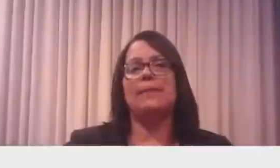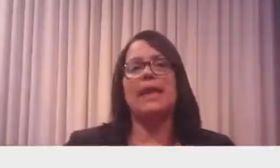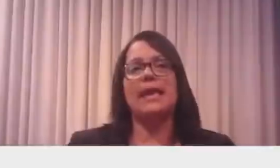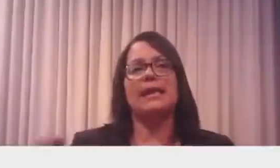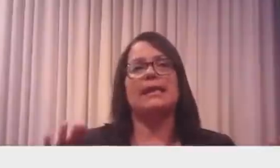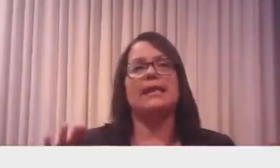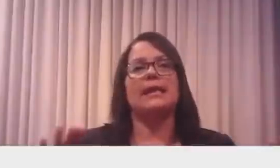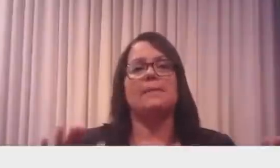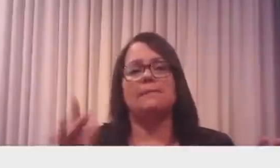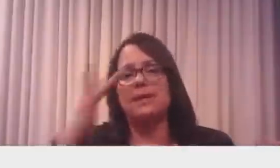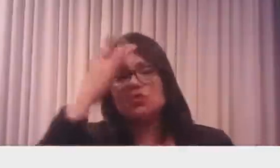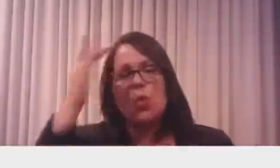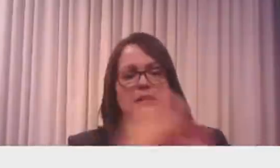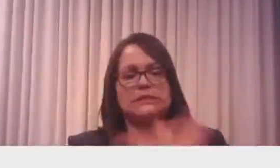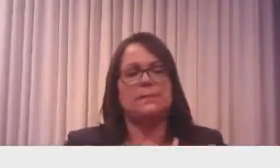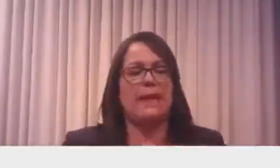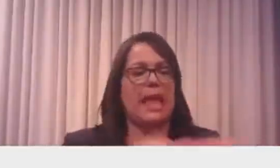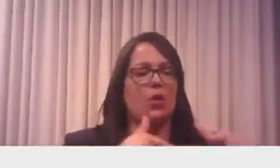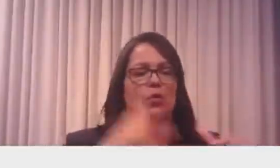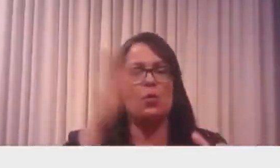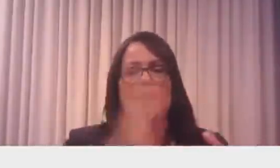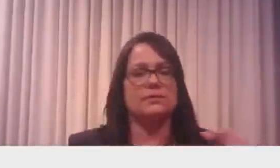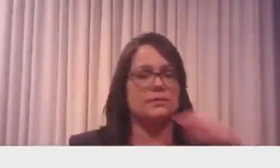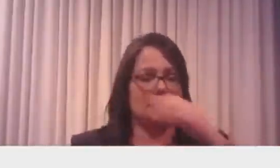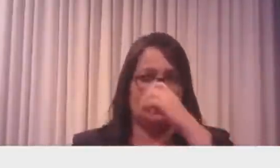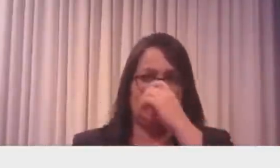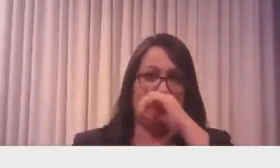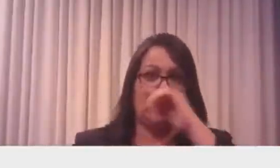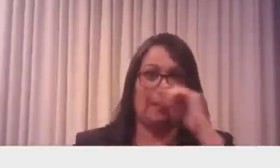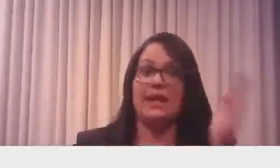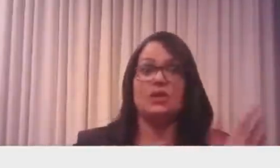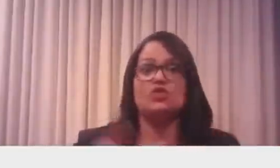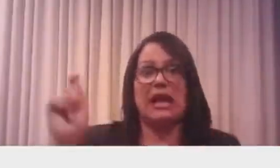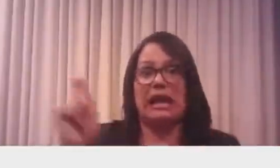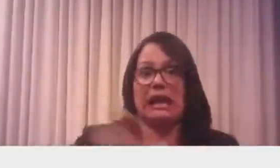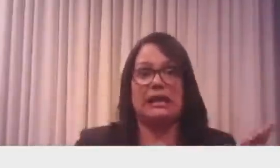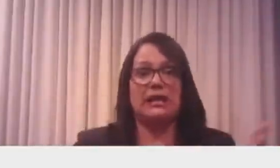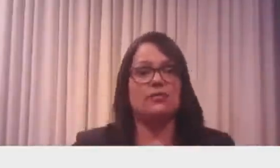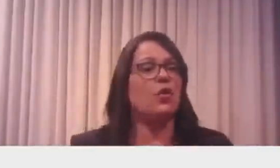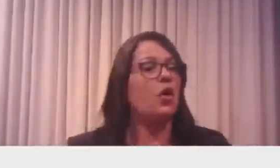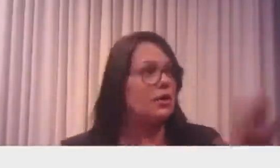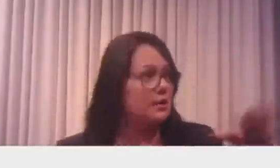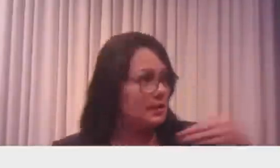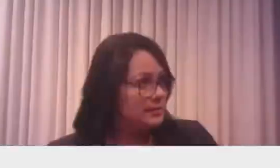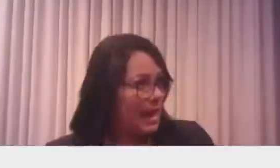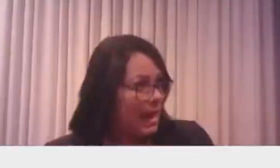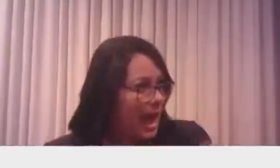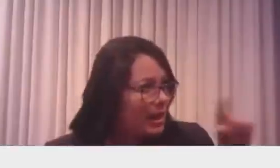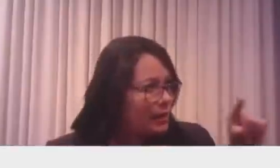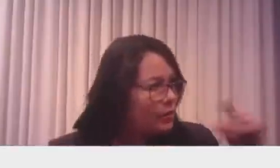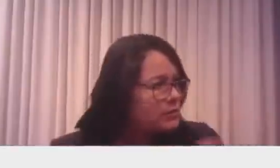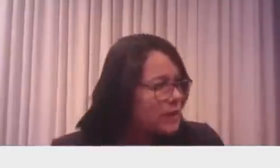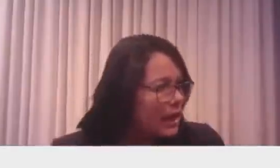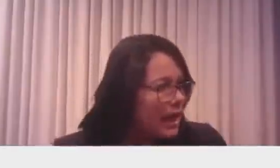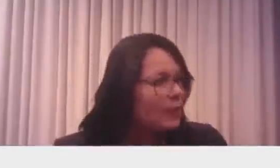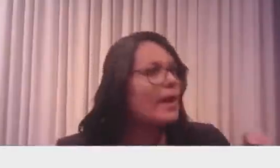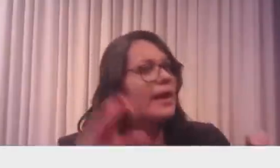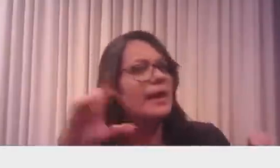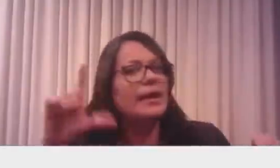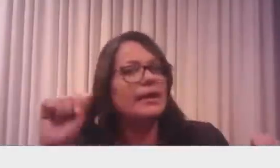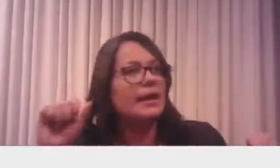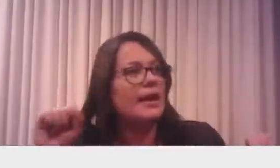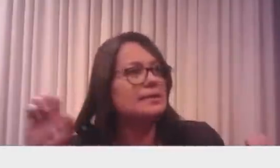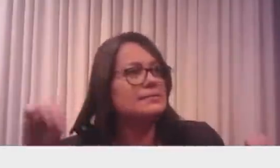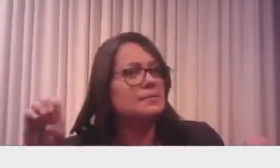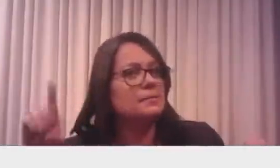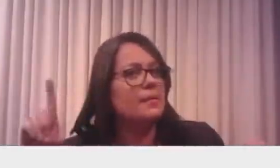Quem ganhava X era a classe média. O ele fez? Baixou esse valor. A classe média passou a ser um valor menor. Então, todo mundo